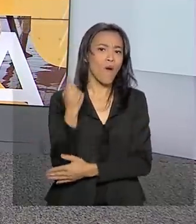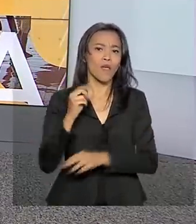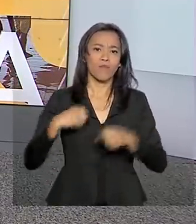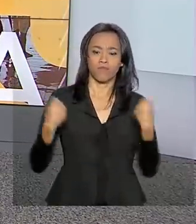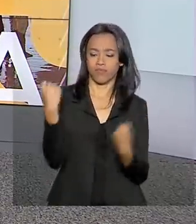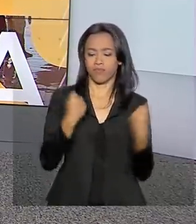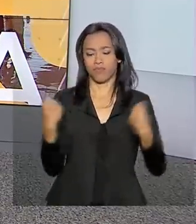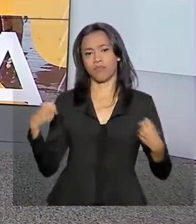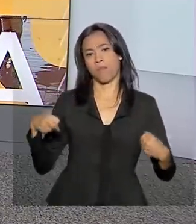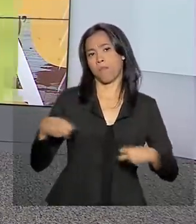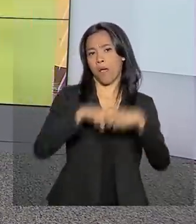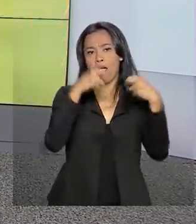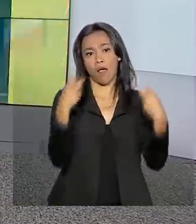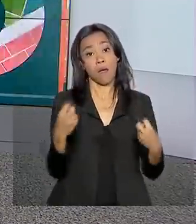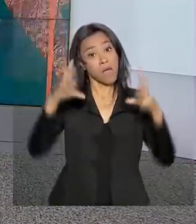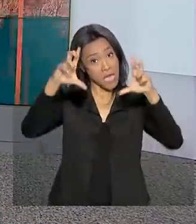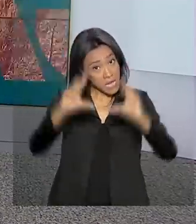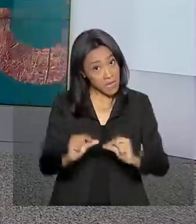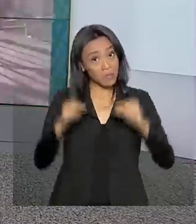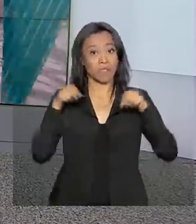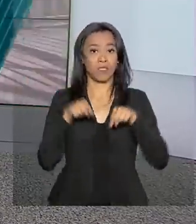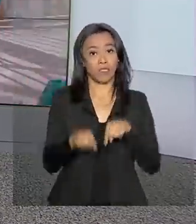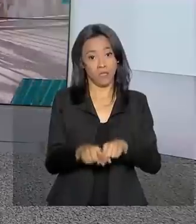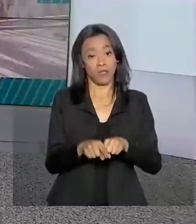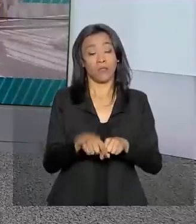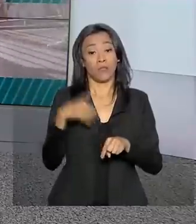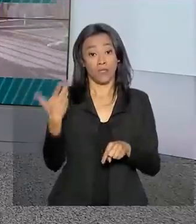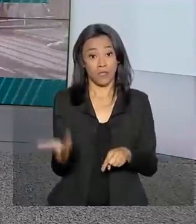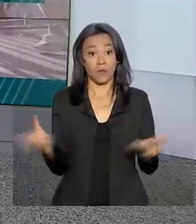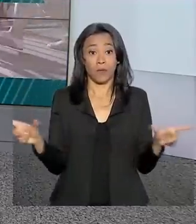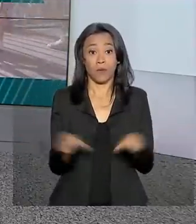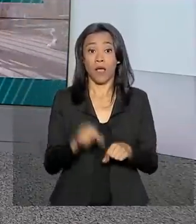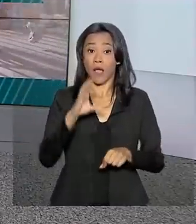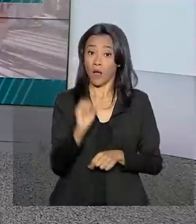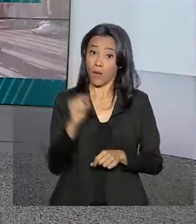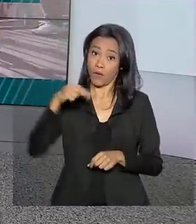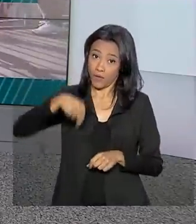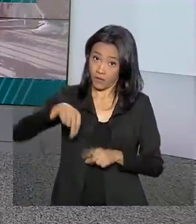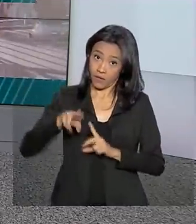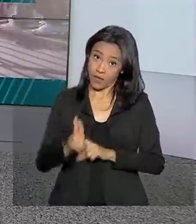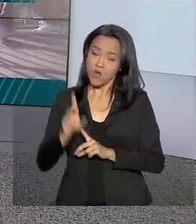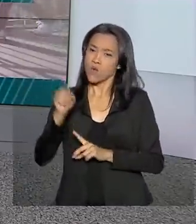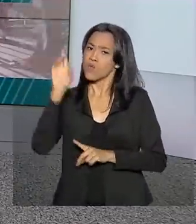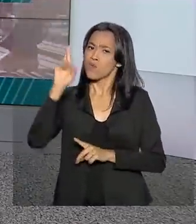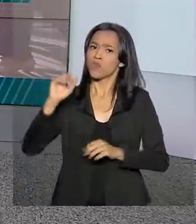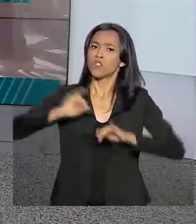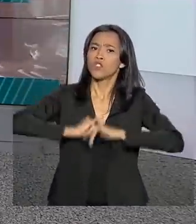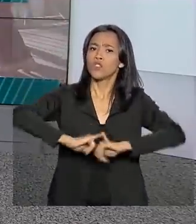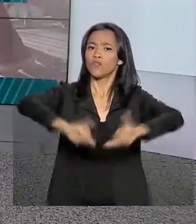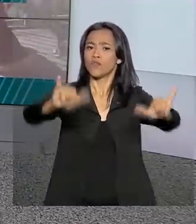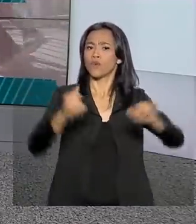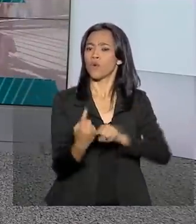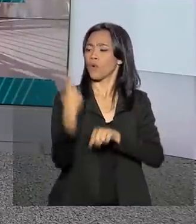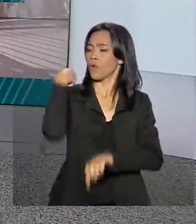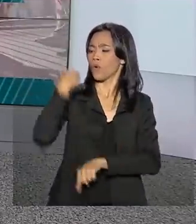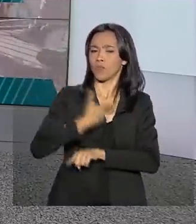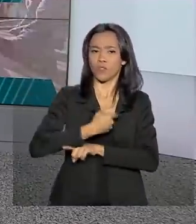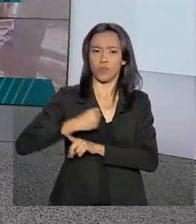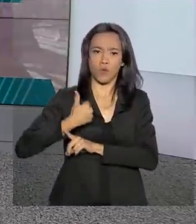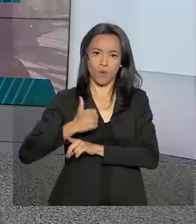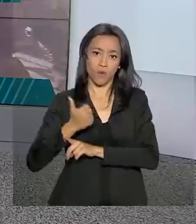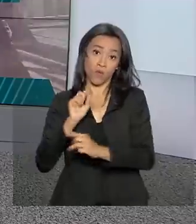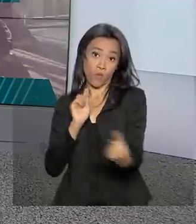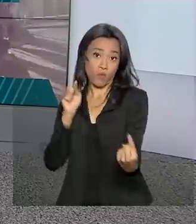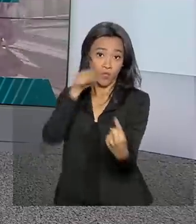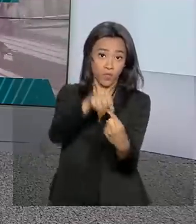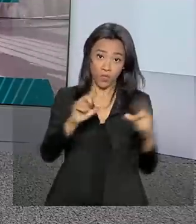cada ano. Para reduzir essa estatística, a Organização Mundial das Nações Unidas lançou em 2011 uma meta mundial de diminuir